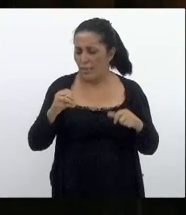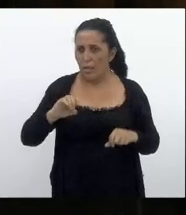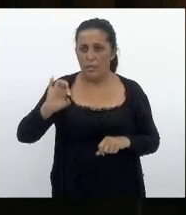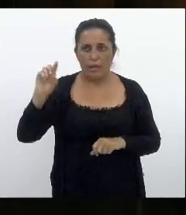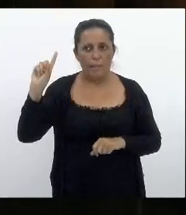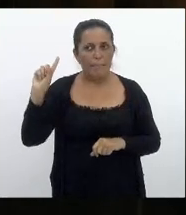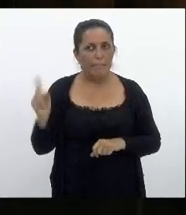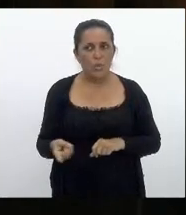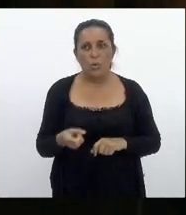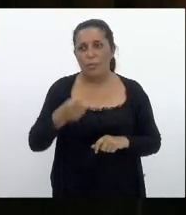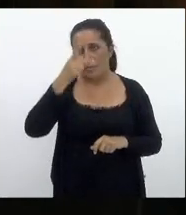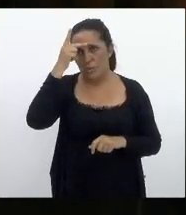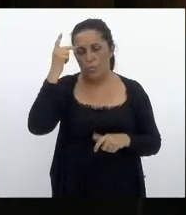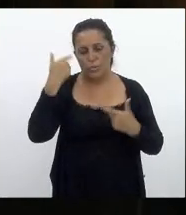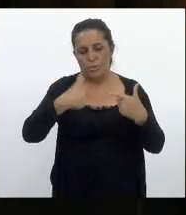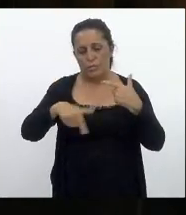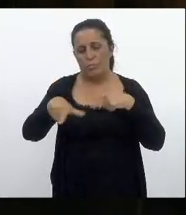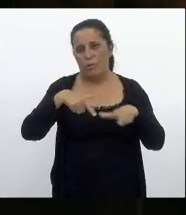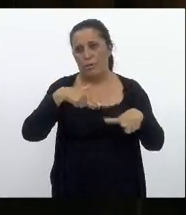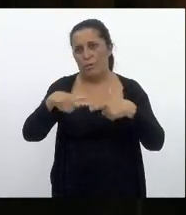trabalhadores estavam